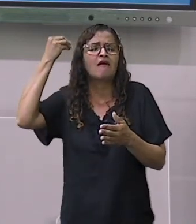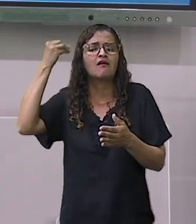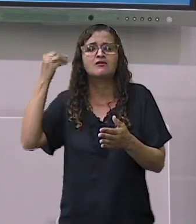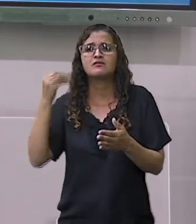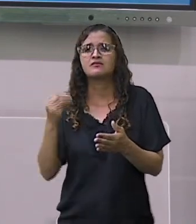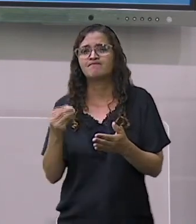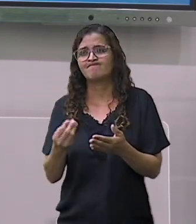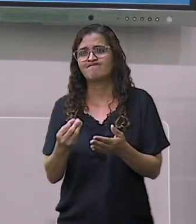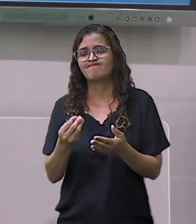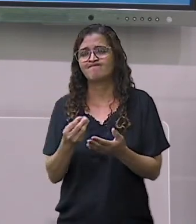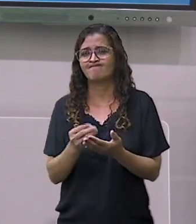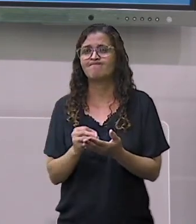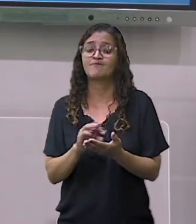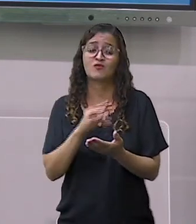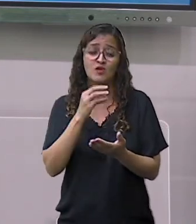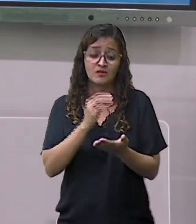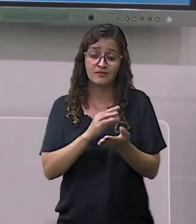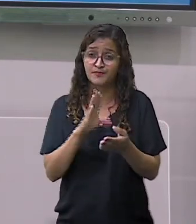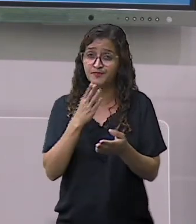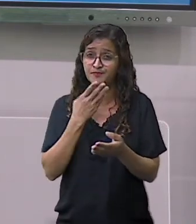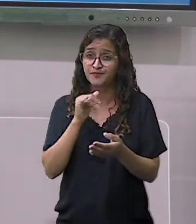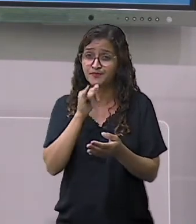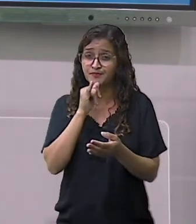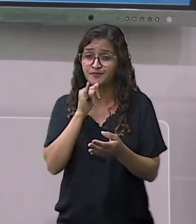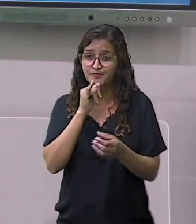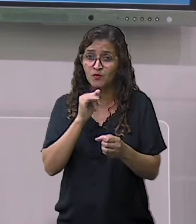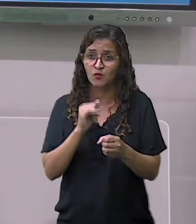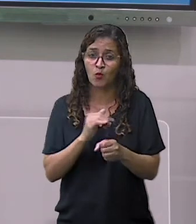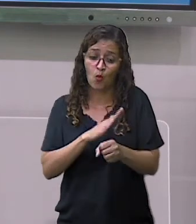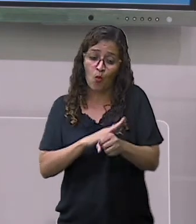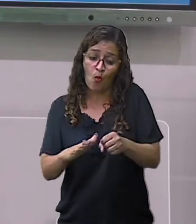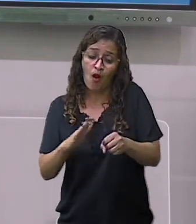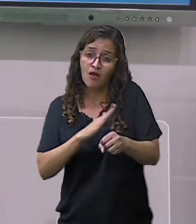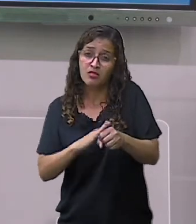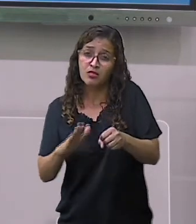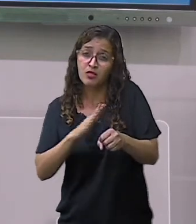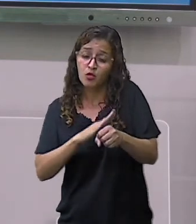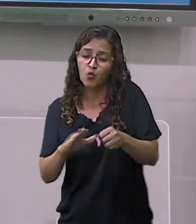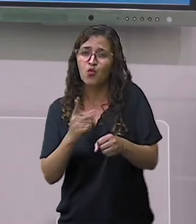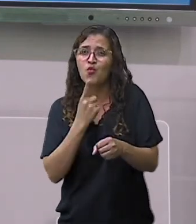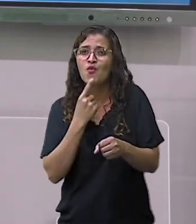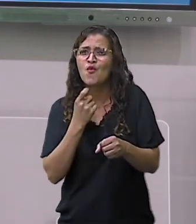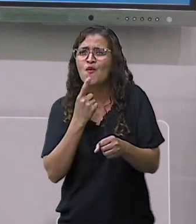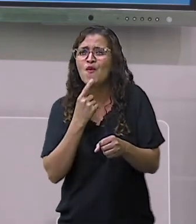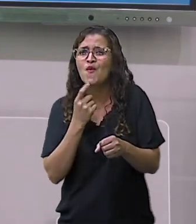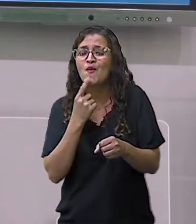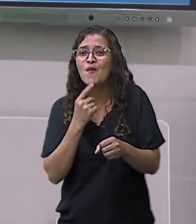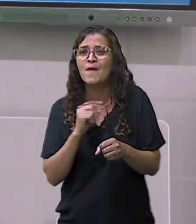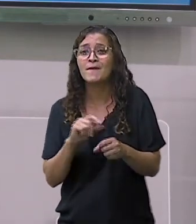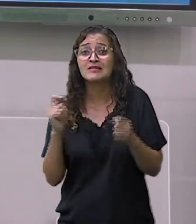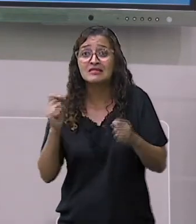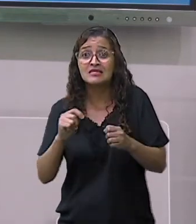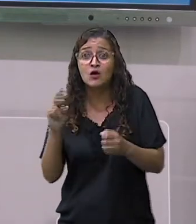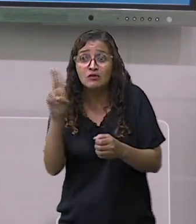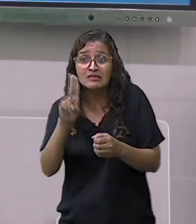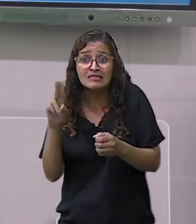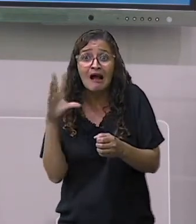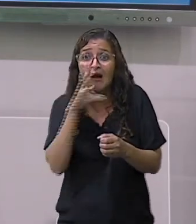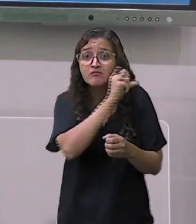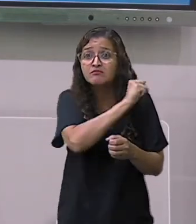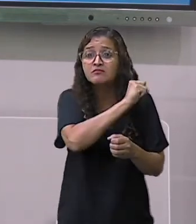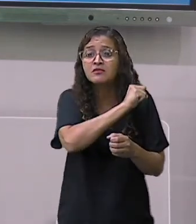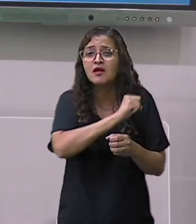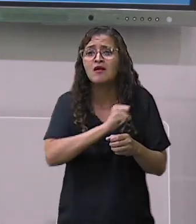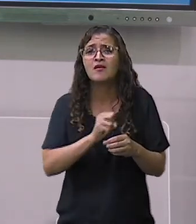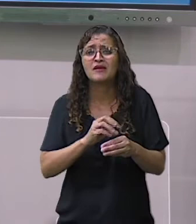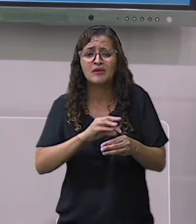Um tomate mesmo, ele é muito perecível. Ele estraga muito rápido. Então, logo, logo,